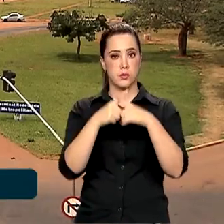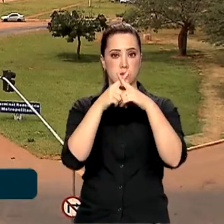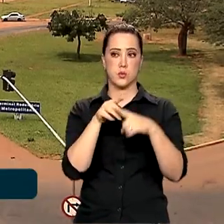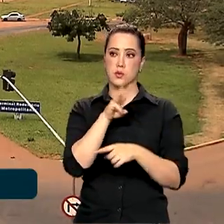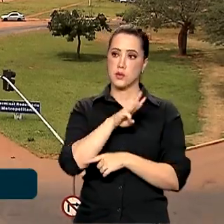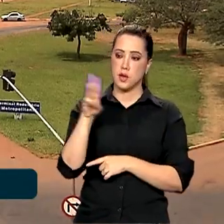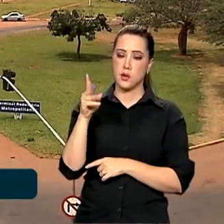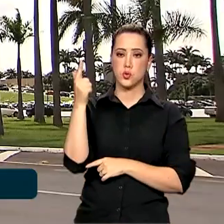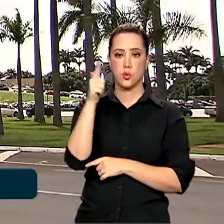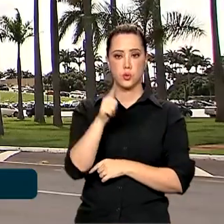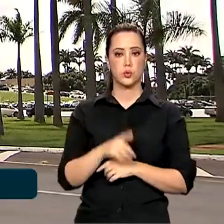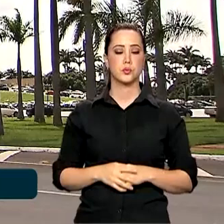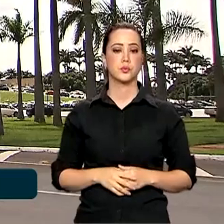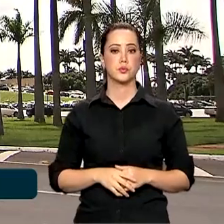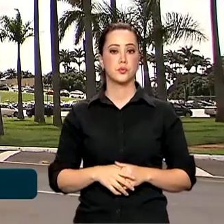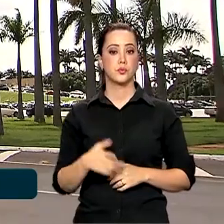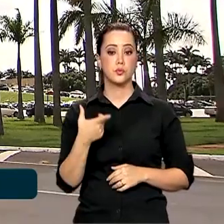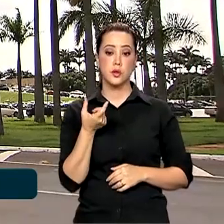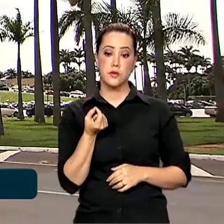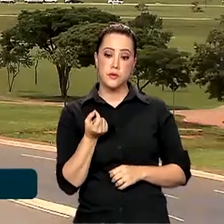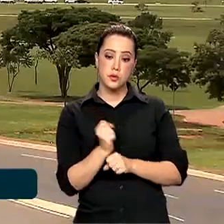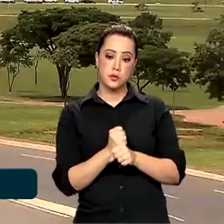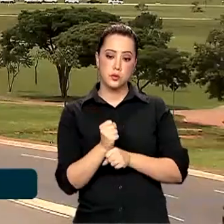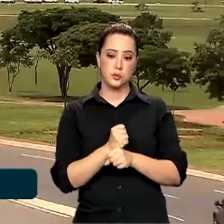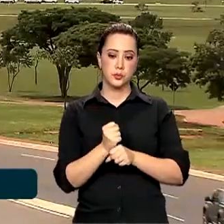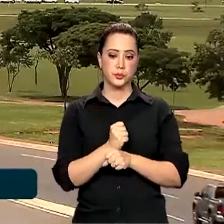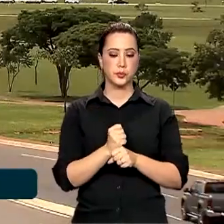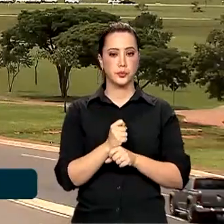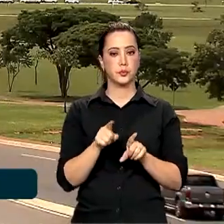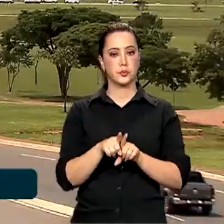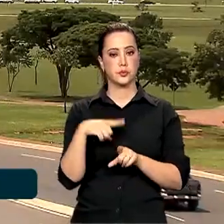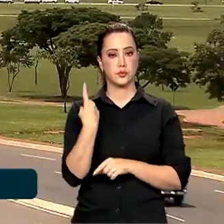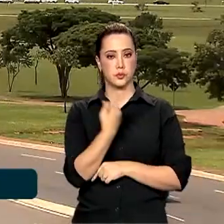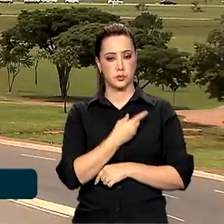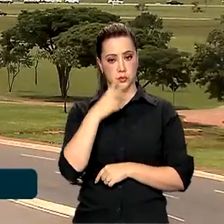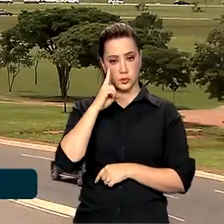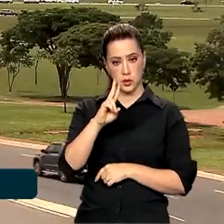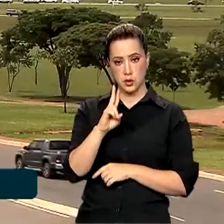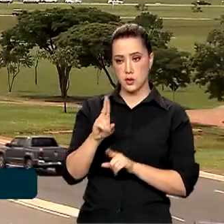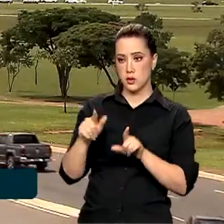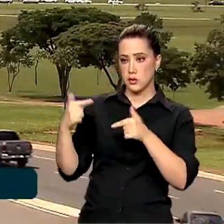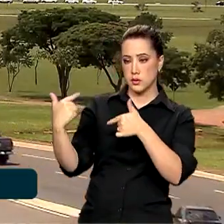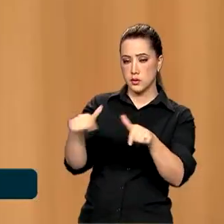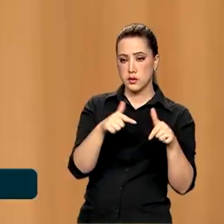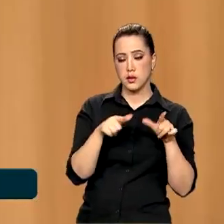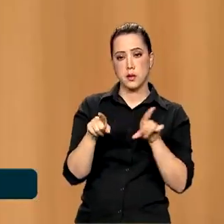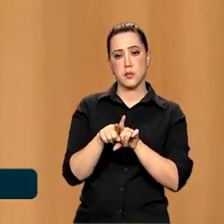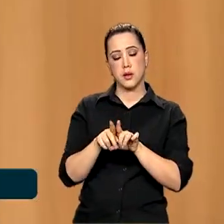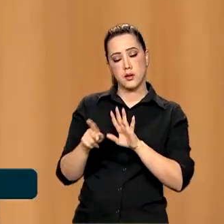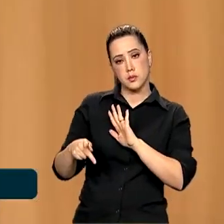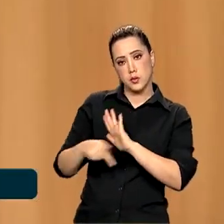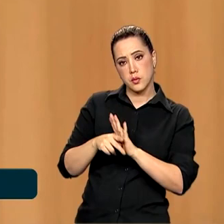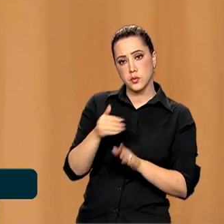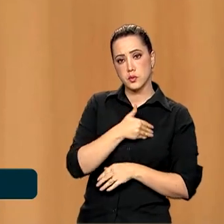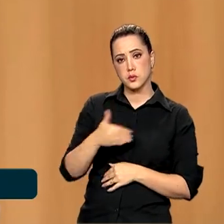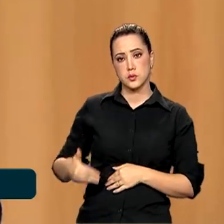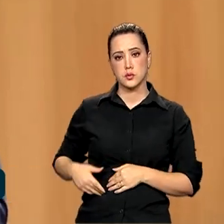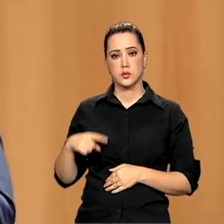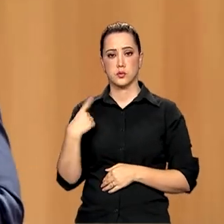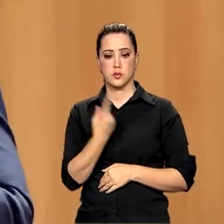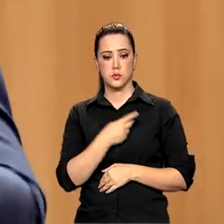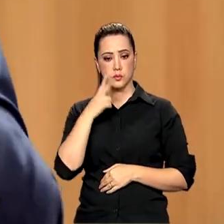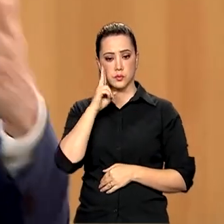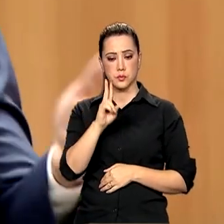desde a criação, a iniciativa ajudou a formar servidores públicos no combate à corrupção. Desde que foi criado em 2003,